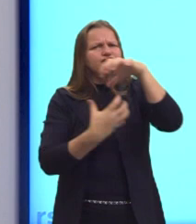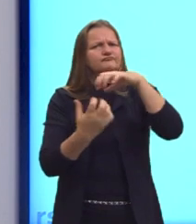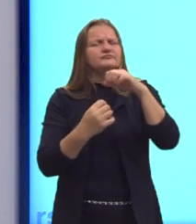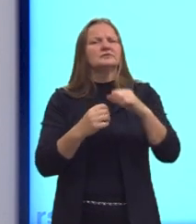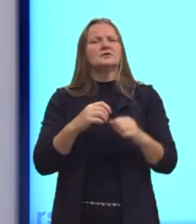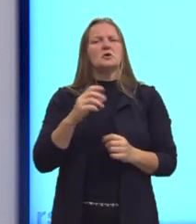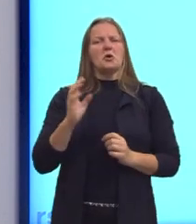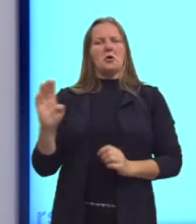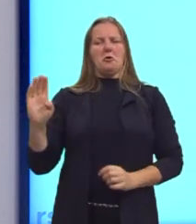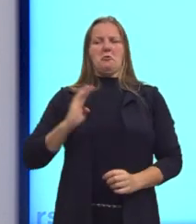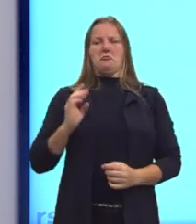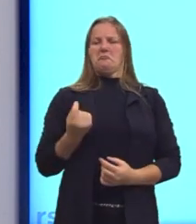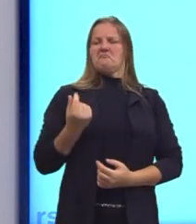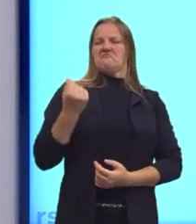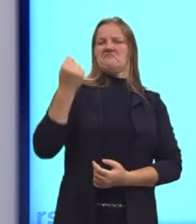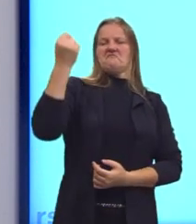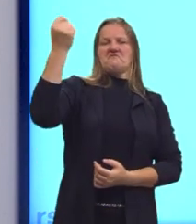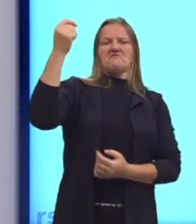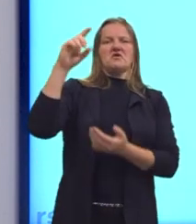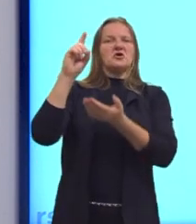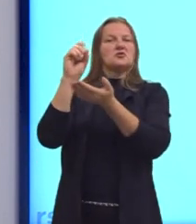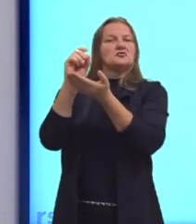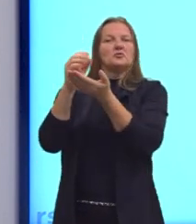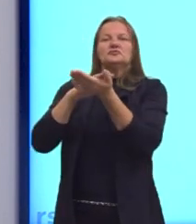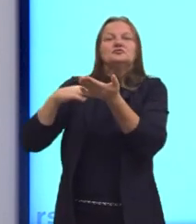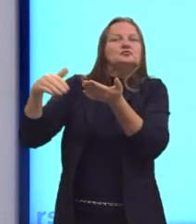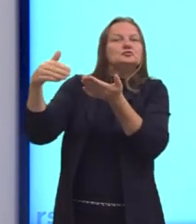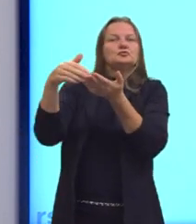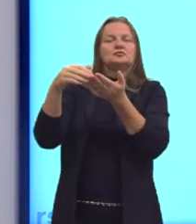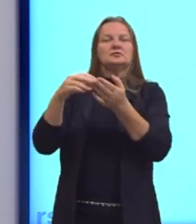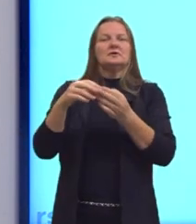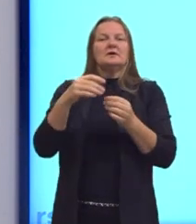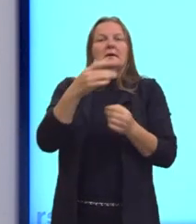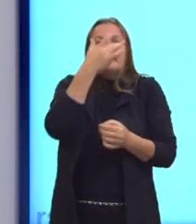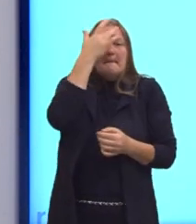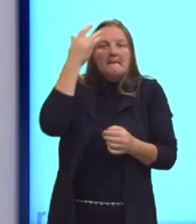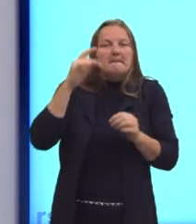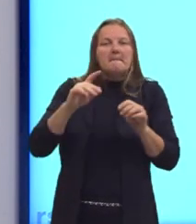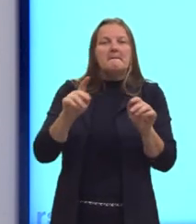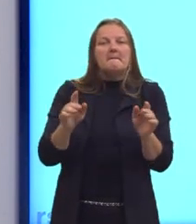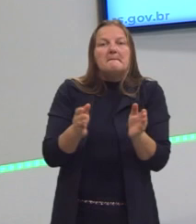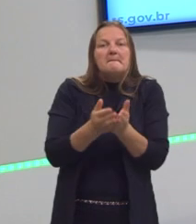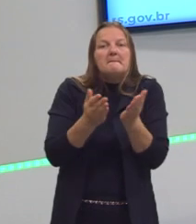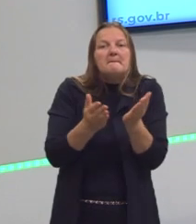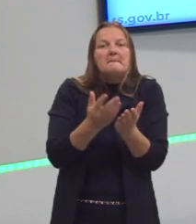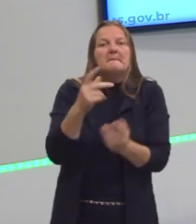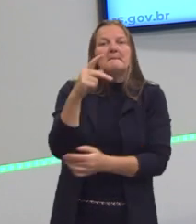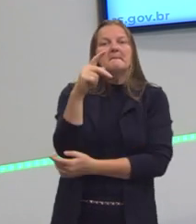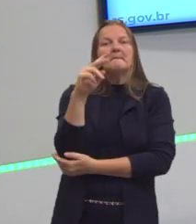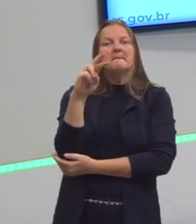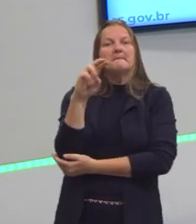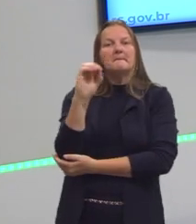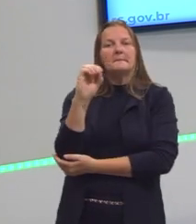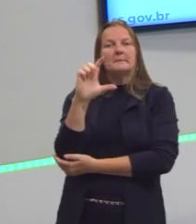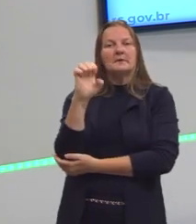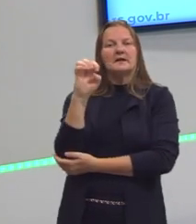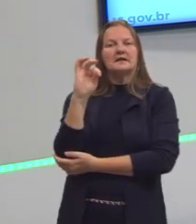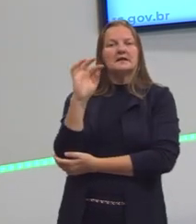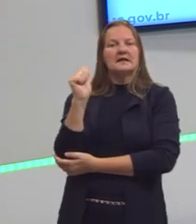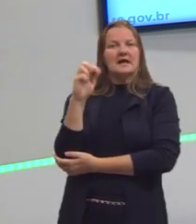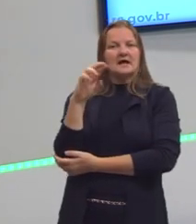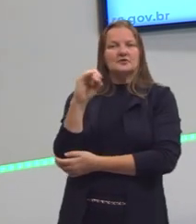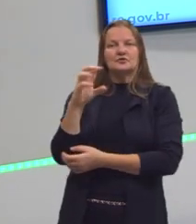burgueses, são os donos dos meios de produção. E os proletários, como não são donos dos meios de produção,